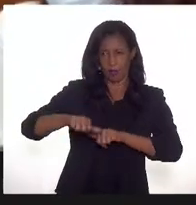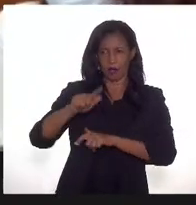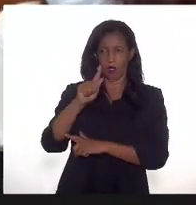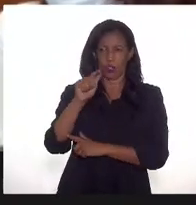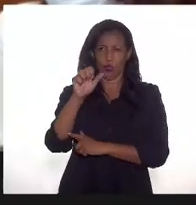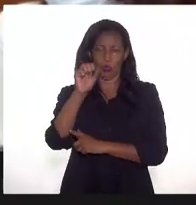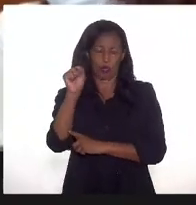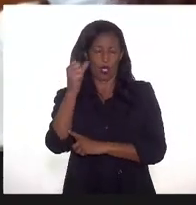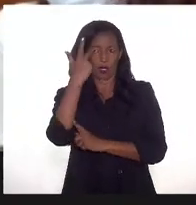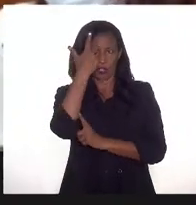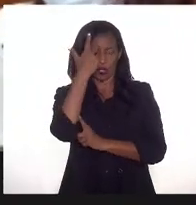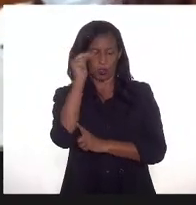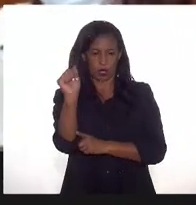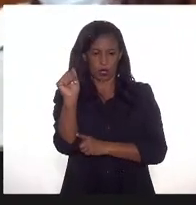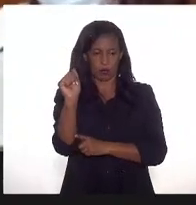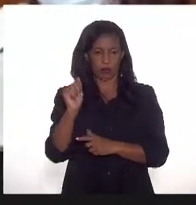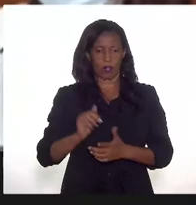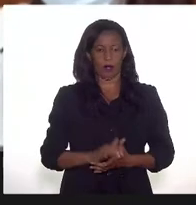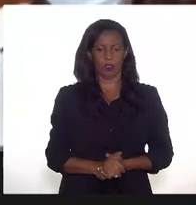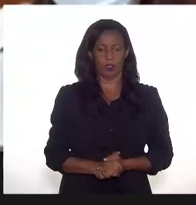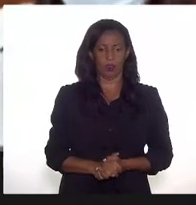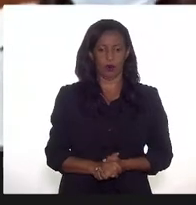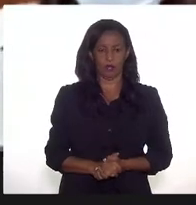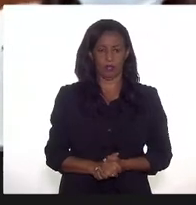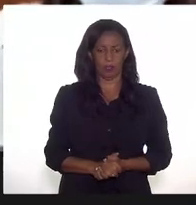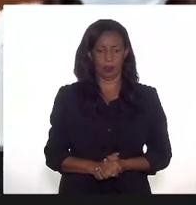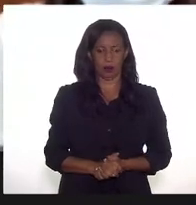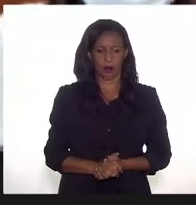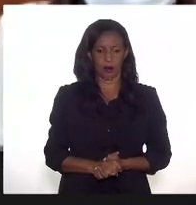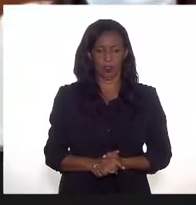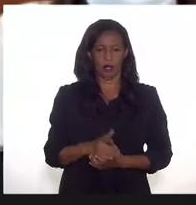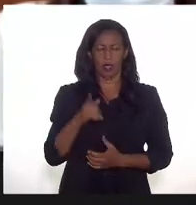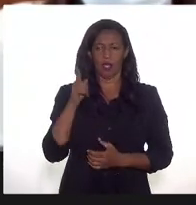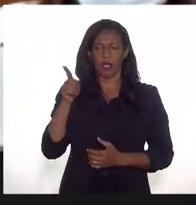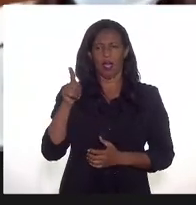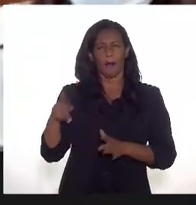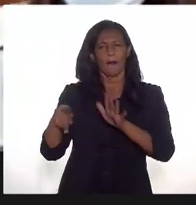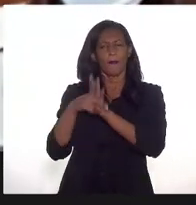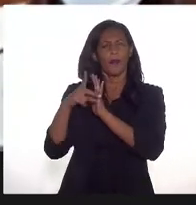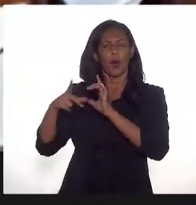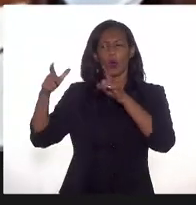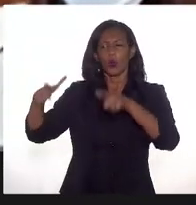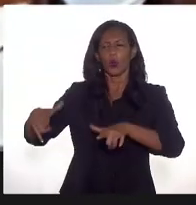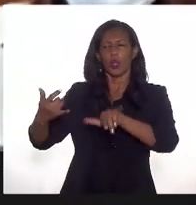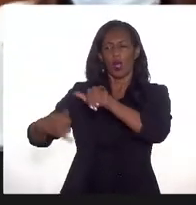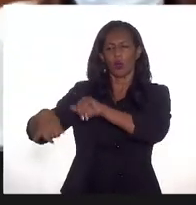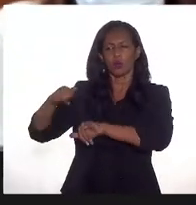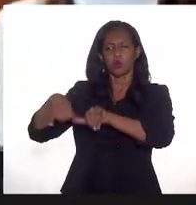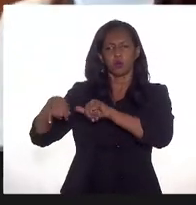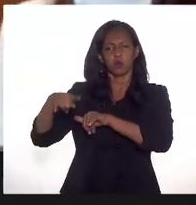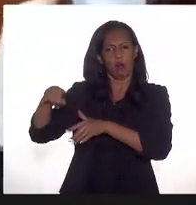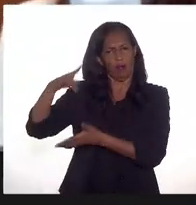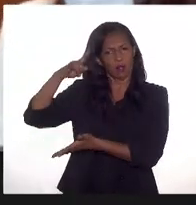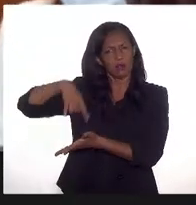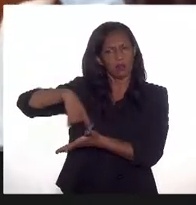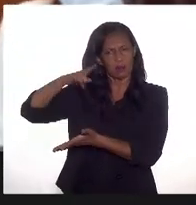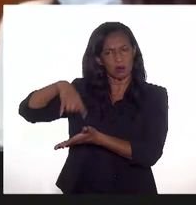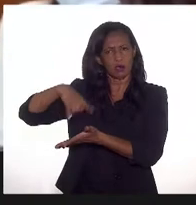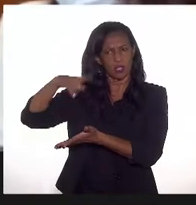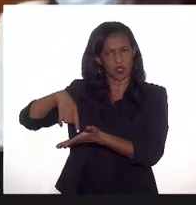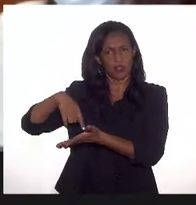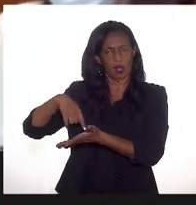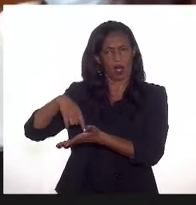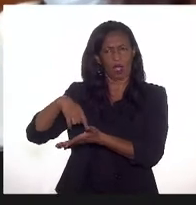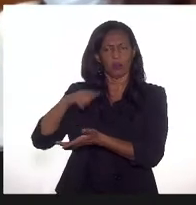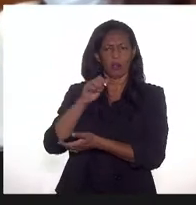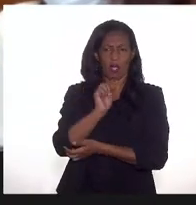ela é realizada por laboratórios contratados e certificados para os funcionários,